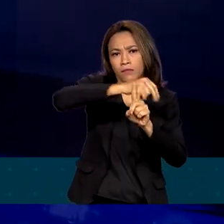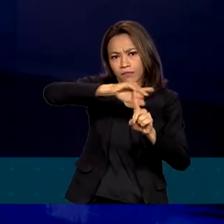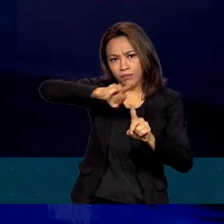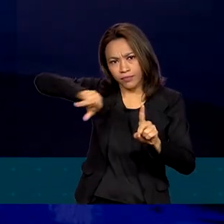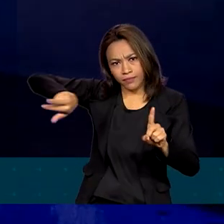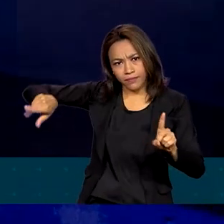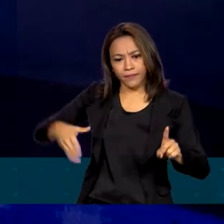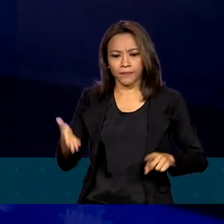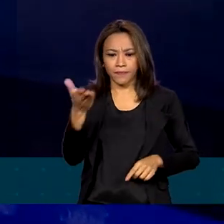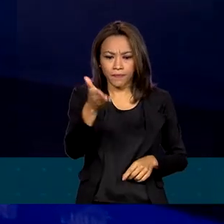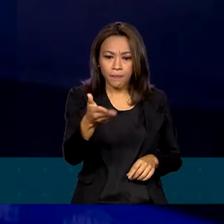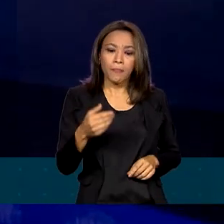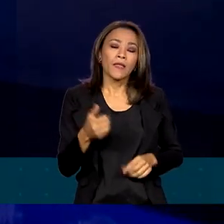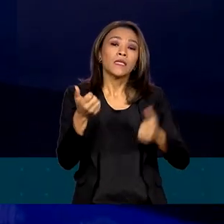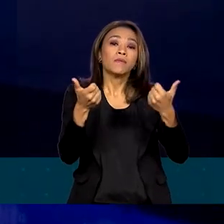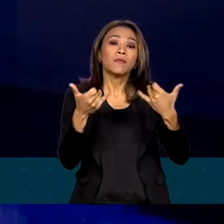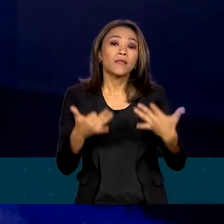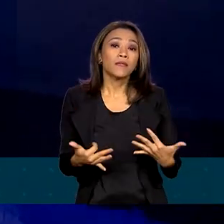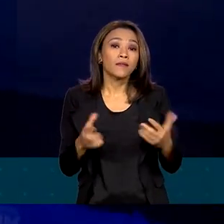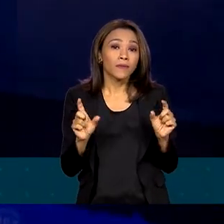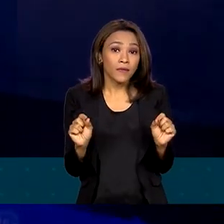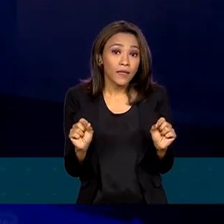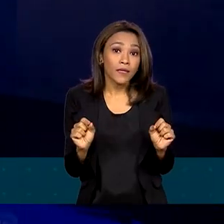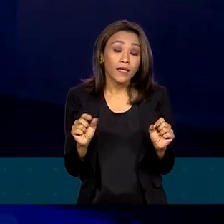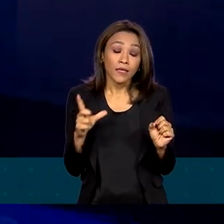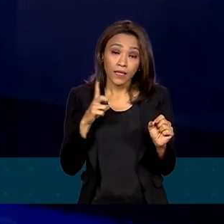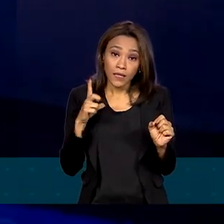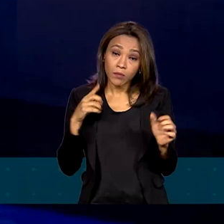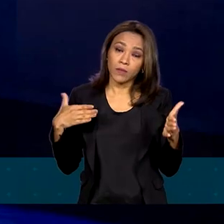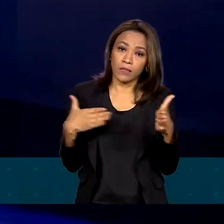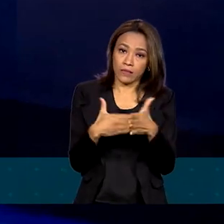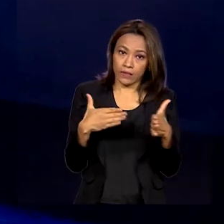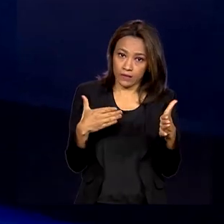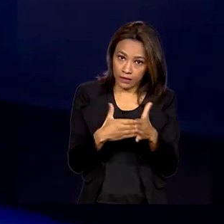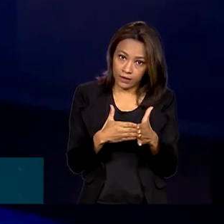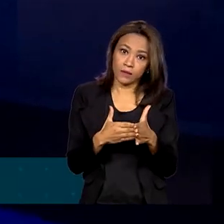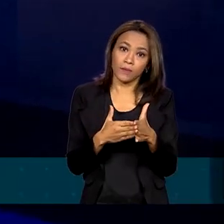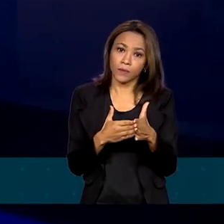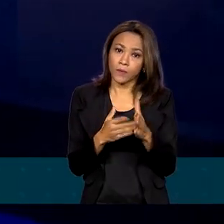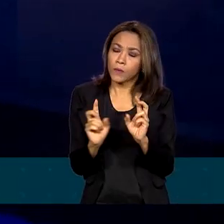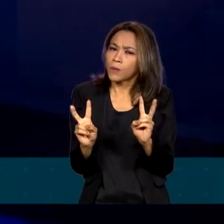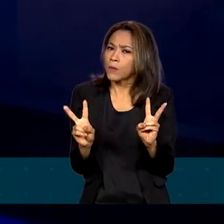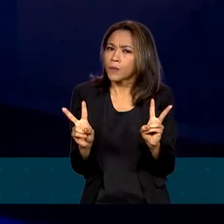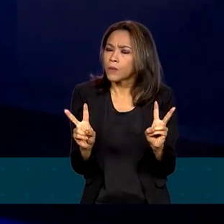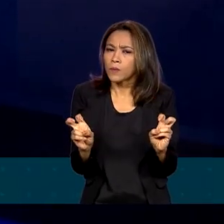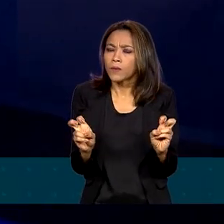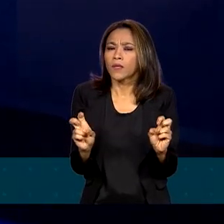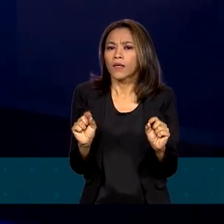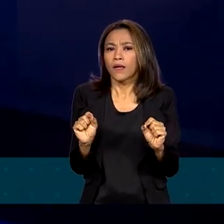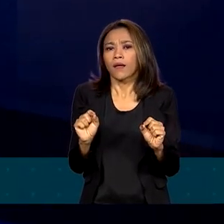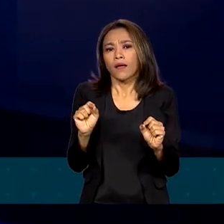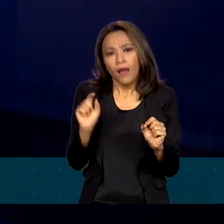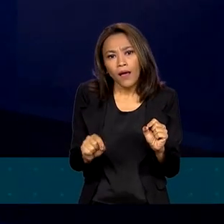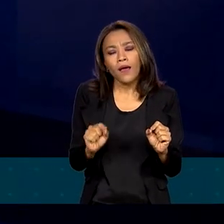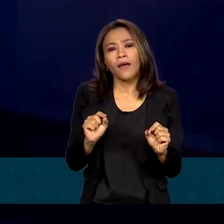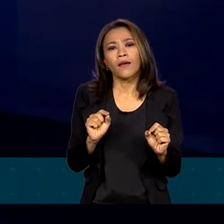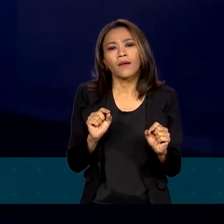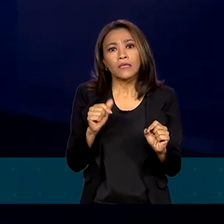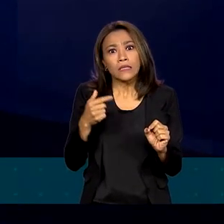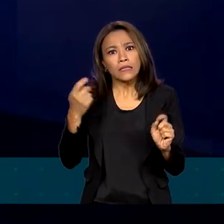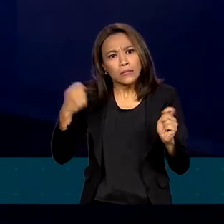qualquer outra forma de energia, mas ela tem uma limitação. E essa limitação pode ser uma outra vantagem